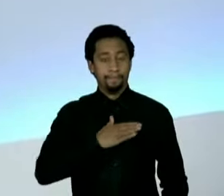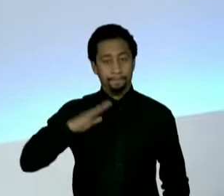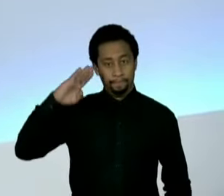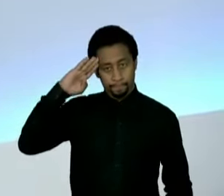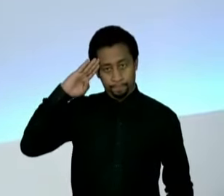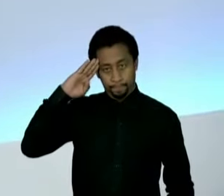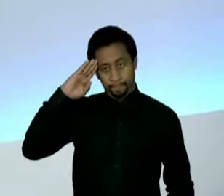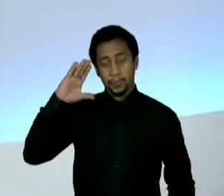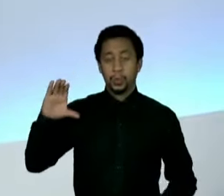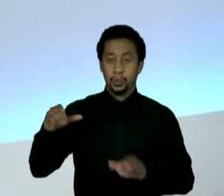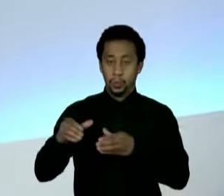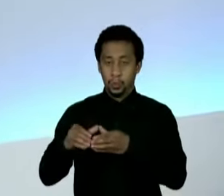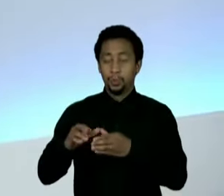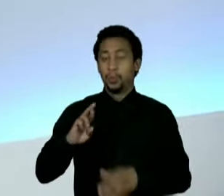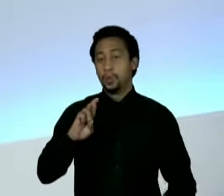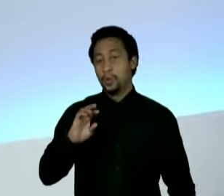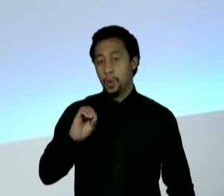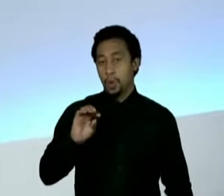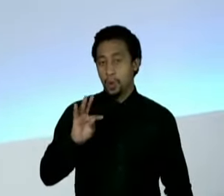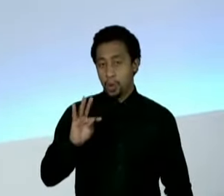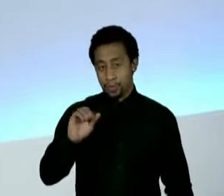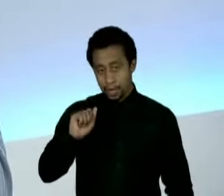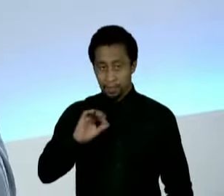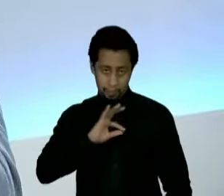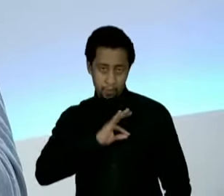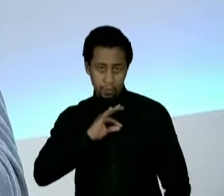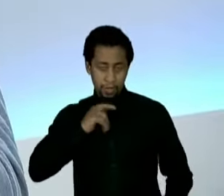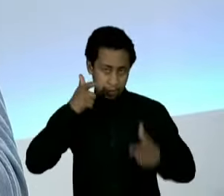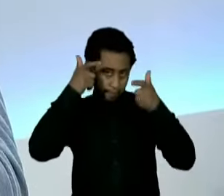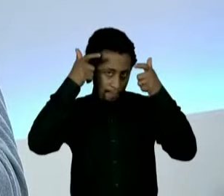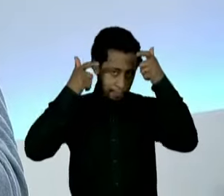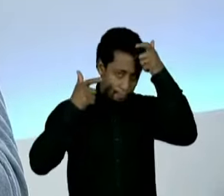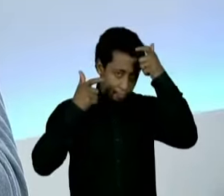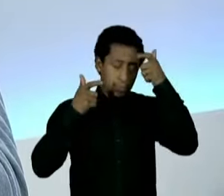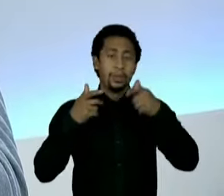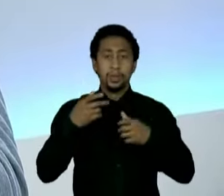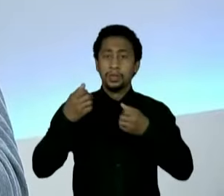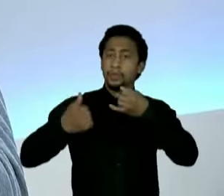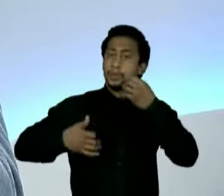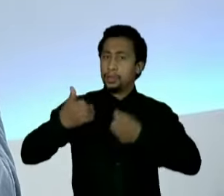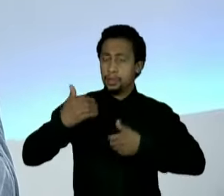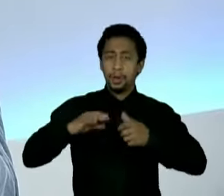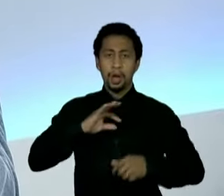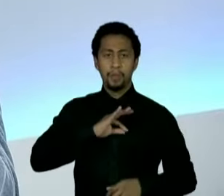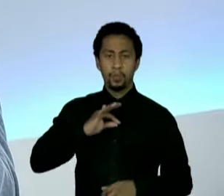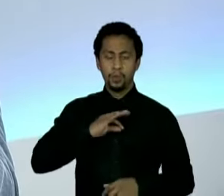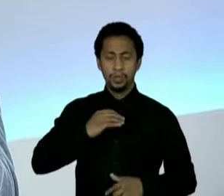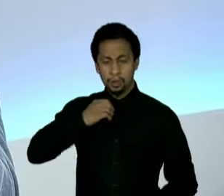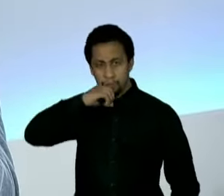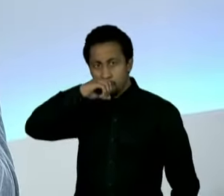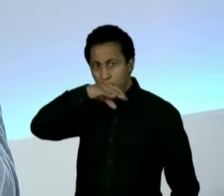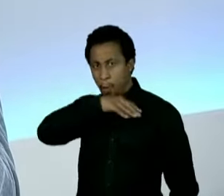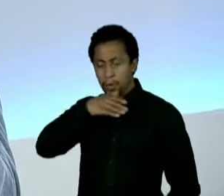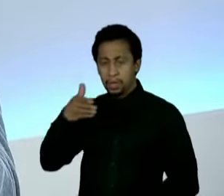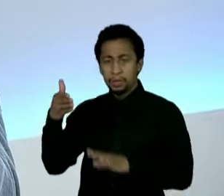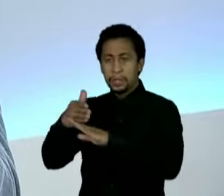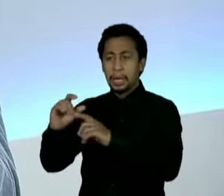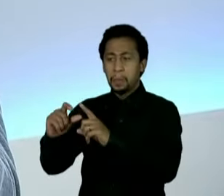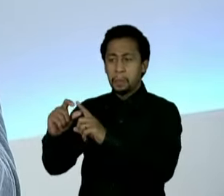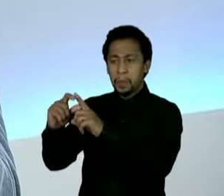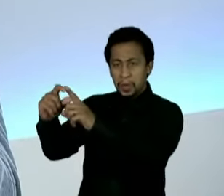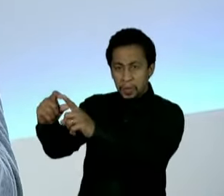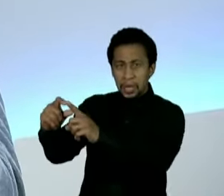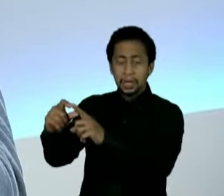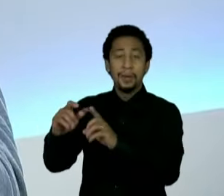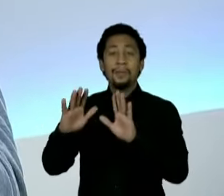o tenente Melaraújo, ele deu uma entrevista ao UOL falando que a abordagem da polícia na periferia tinha que ser diferente da abordagem nos jardins. O senhor também